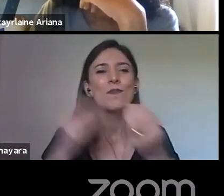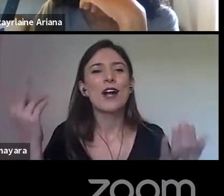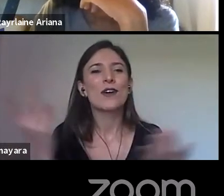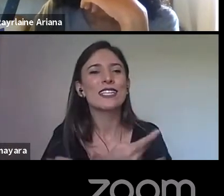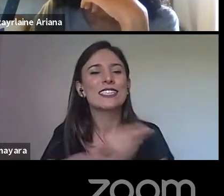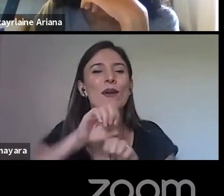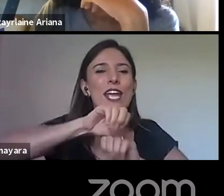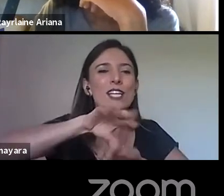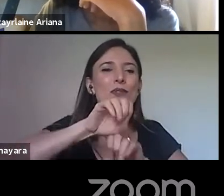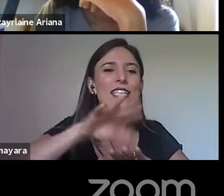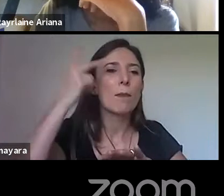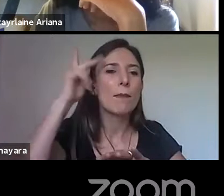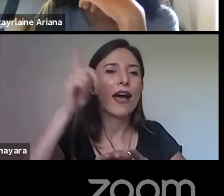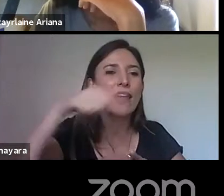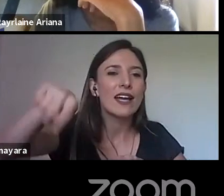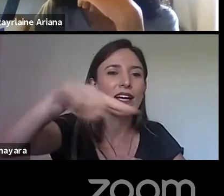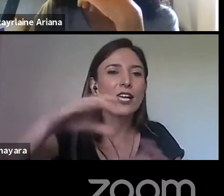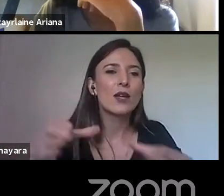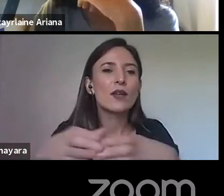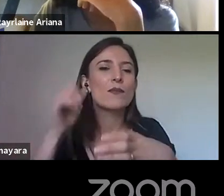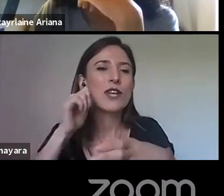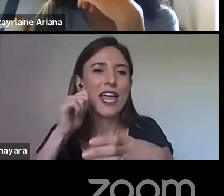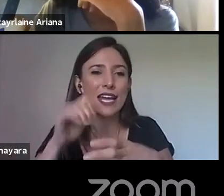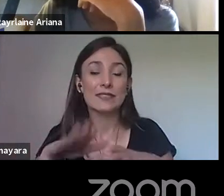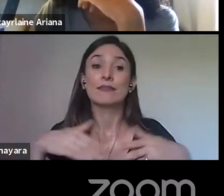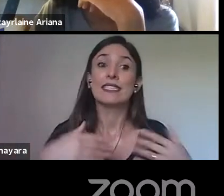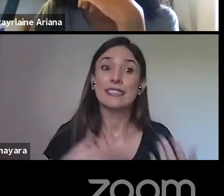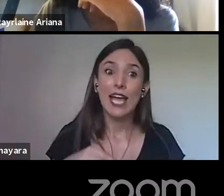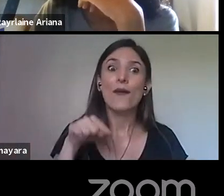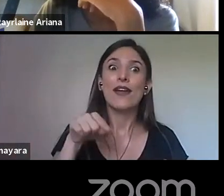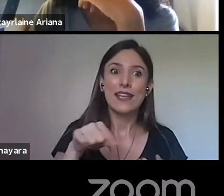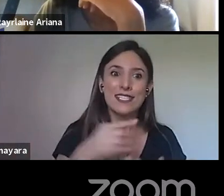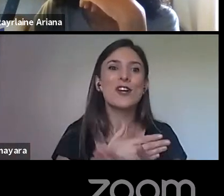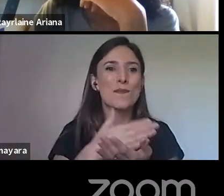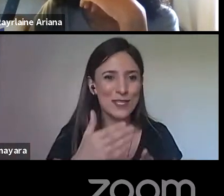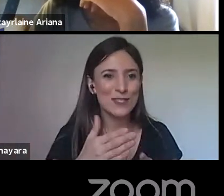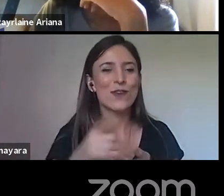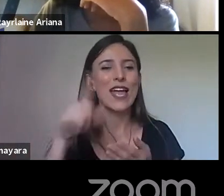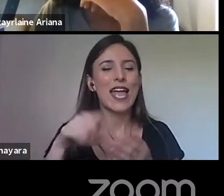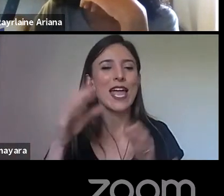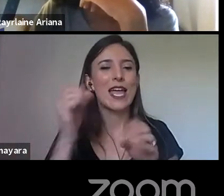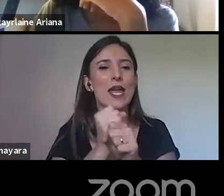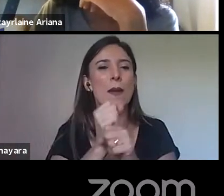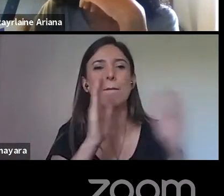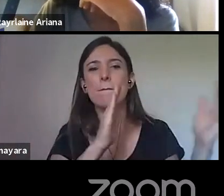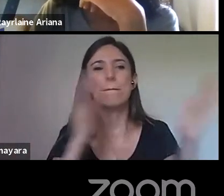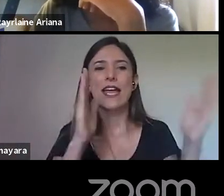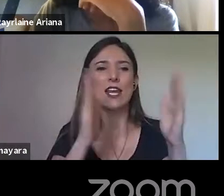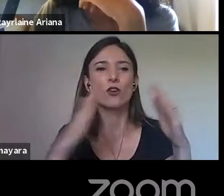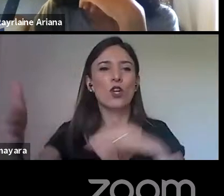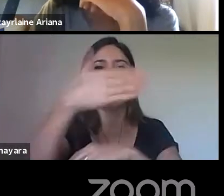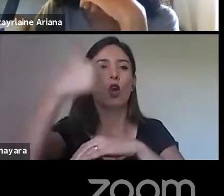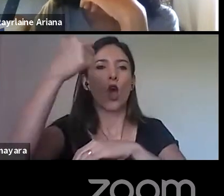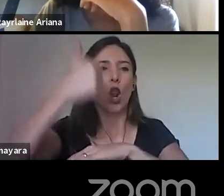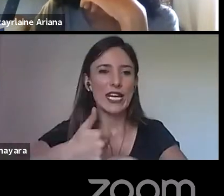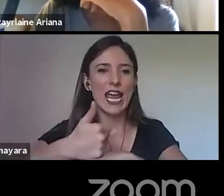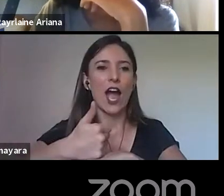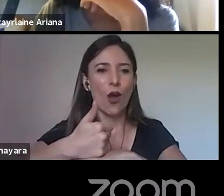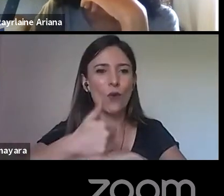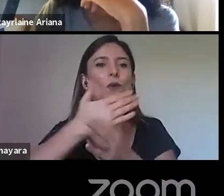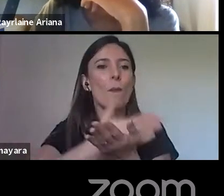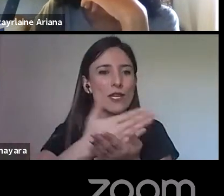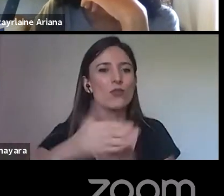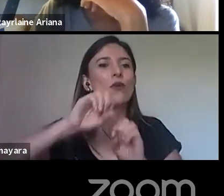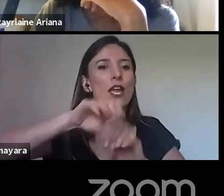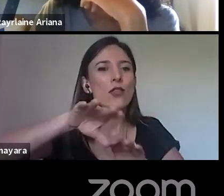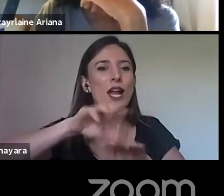Então, hoje acontece a educação feminina nesse período colonial, né? E aí, vamos dizer, também tem uma